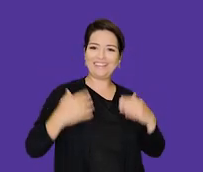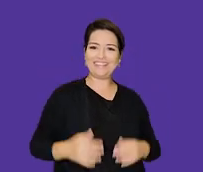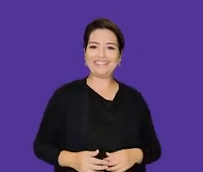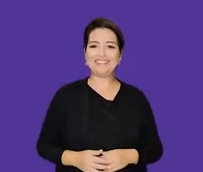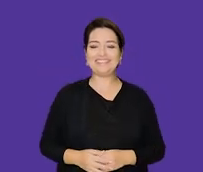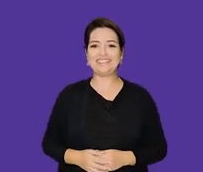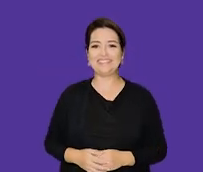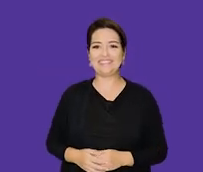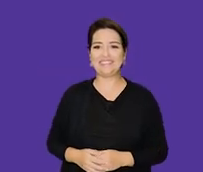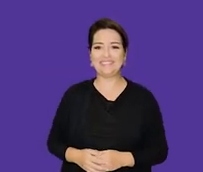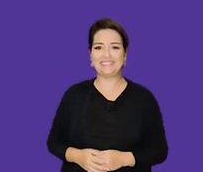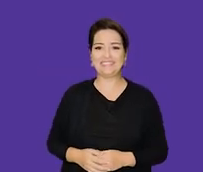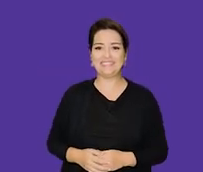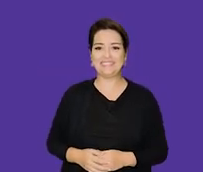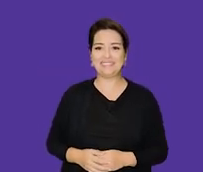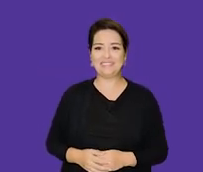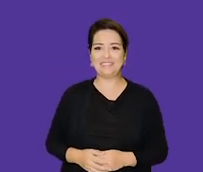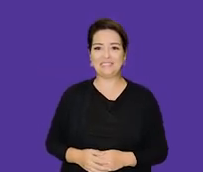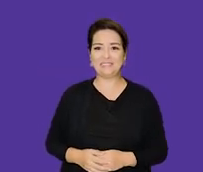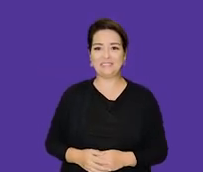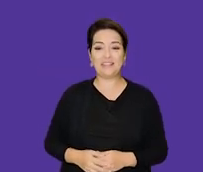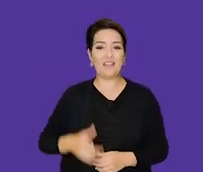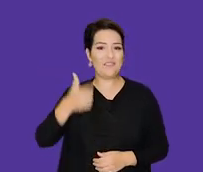Marcelo Freixo